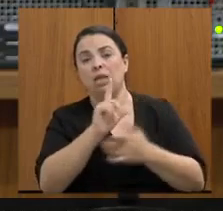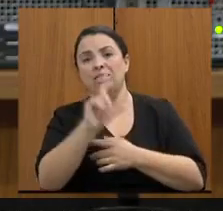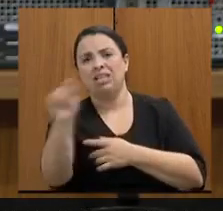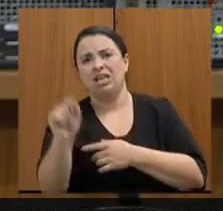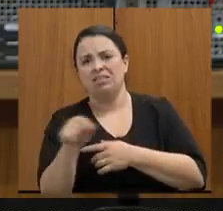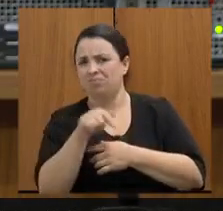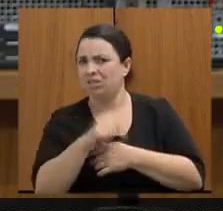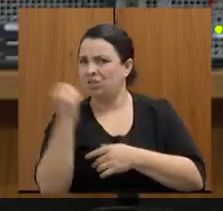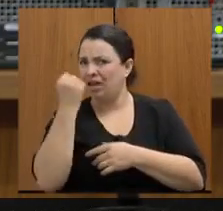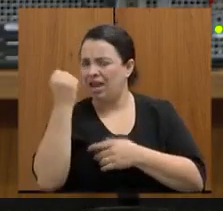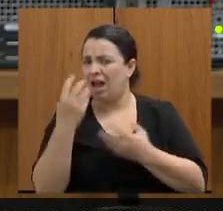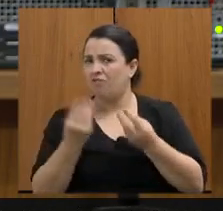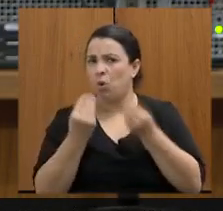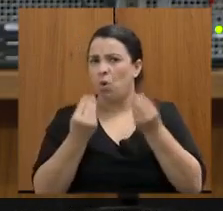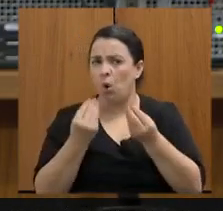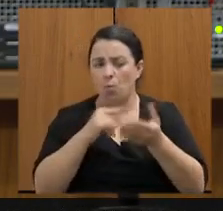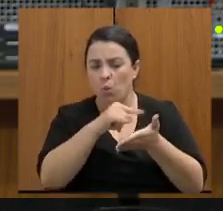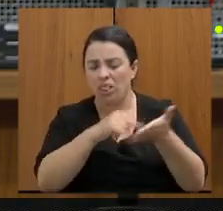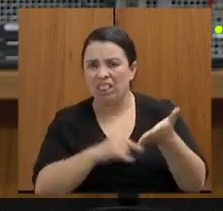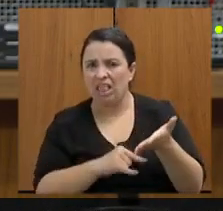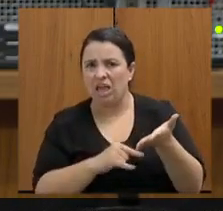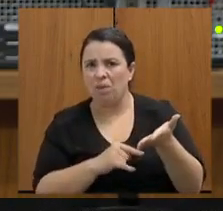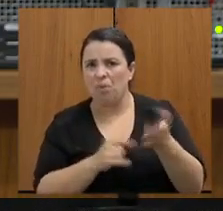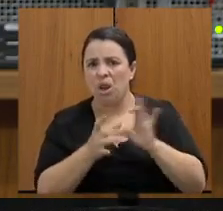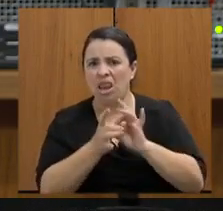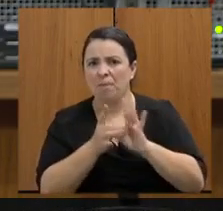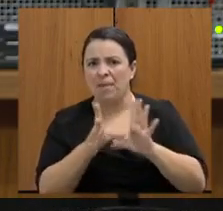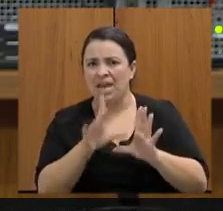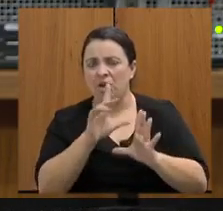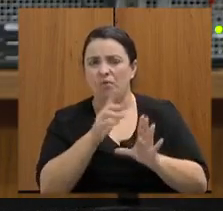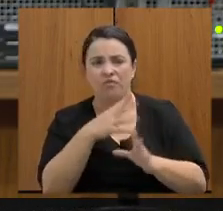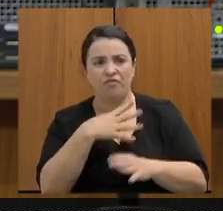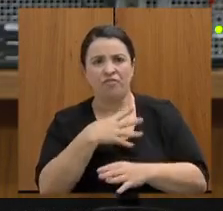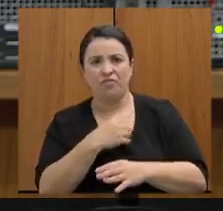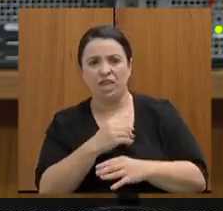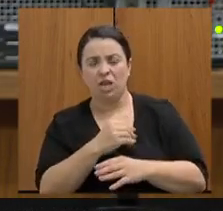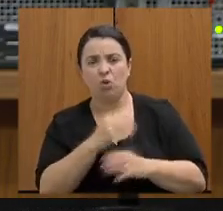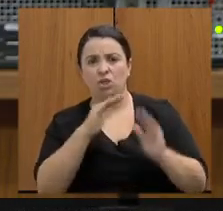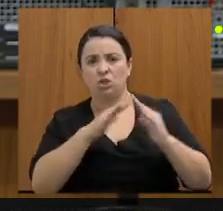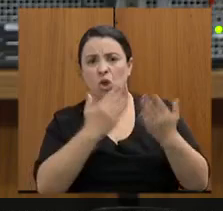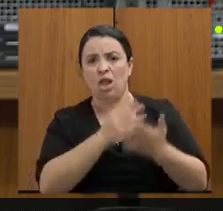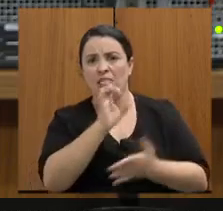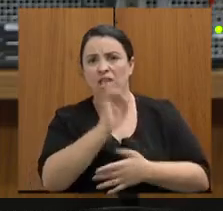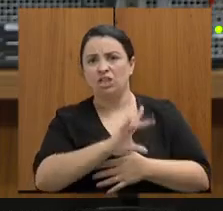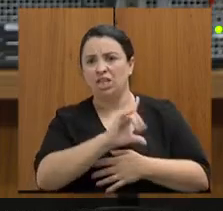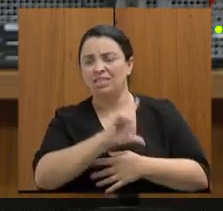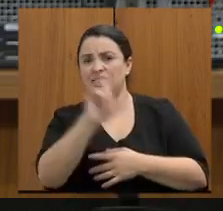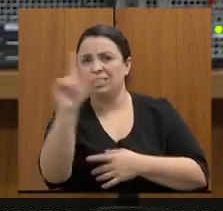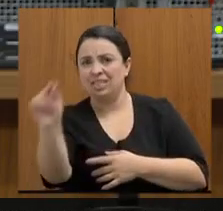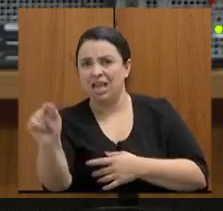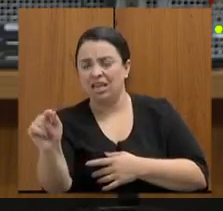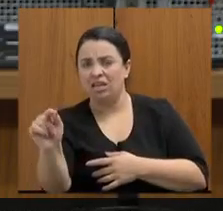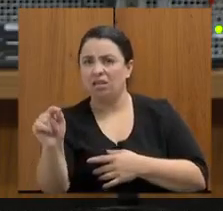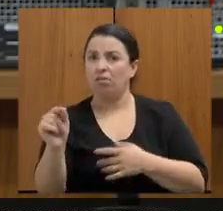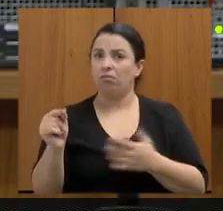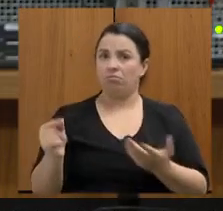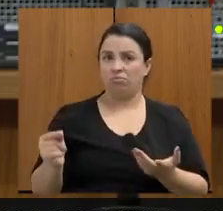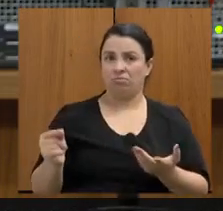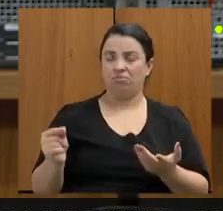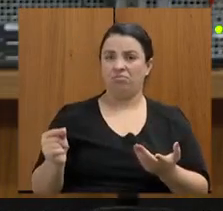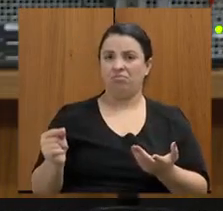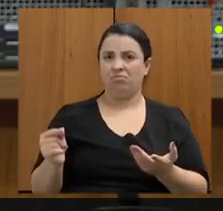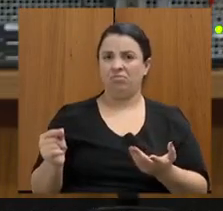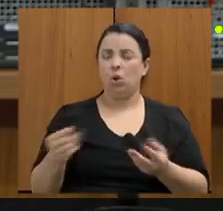sem indicar para onde estava indo inclusive falando em nome da escola que a escola não se responsabilizava pelo